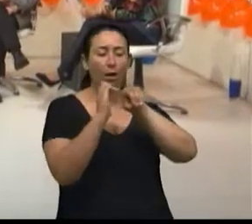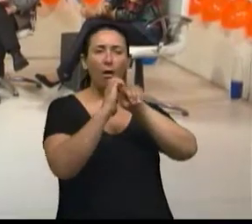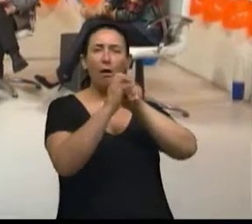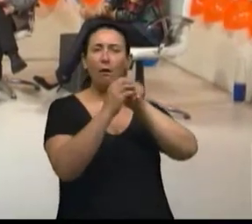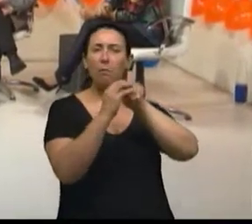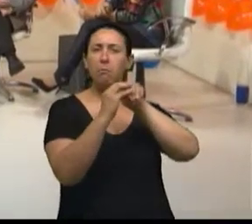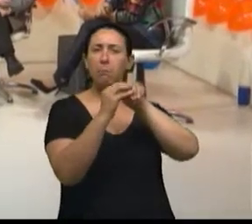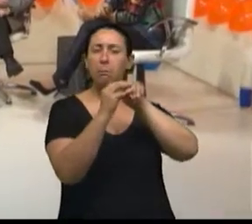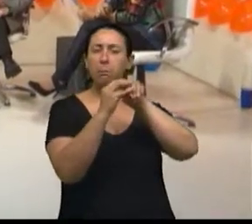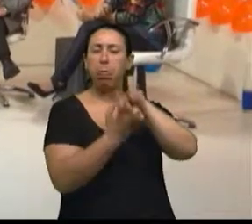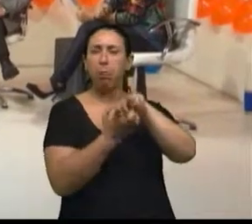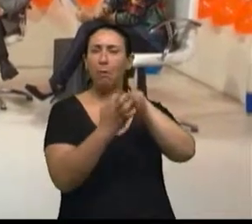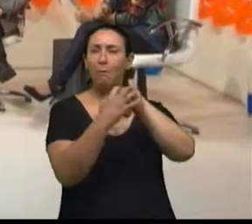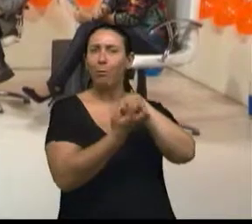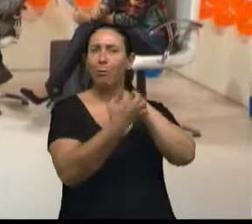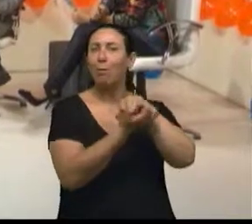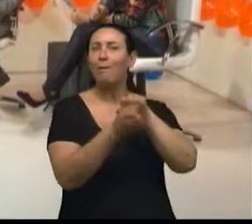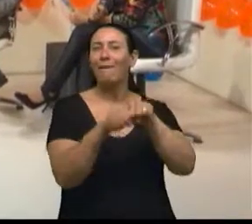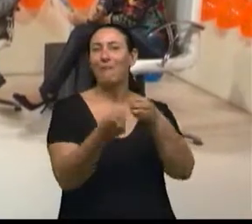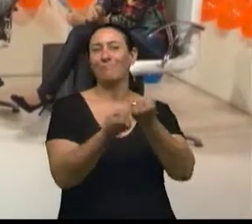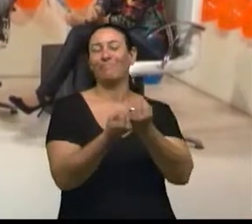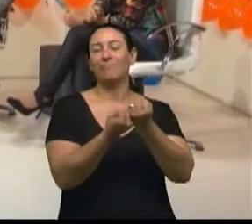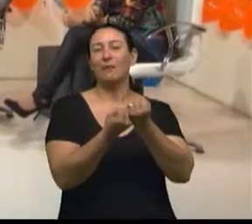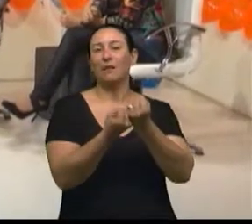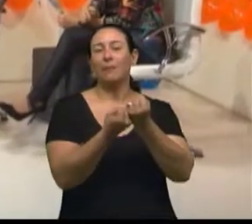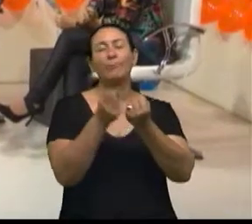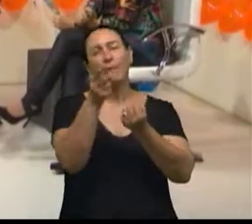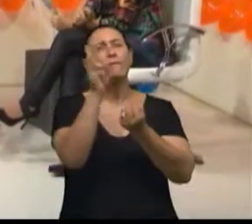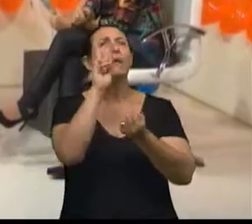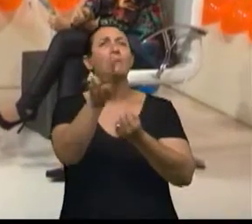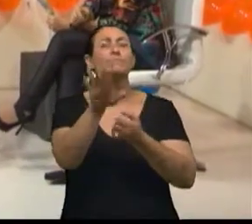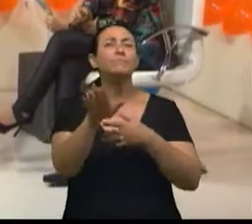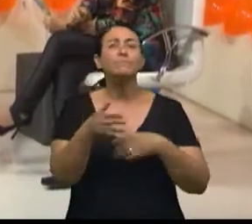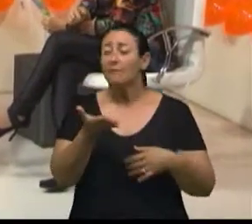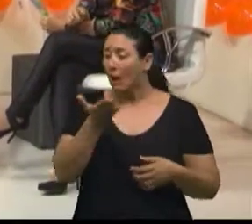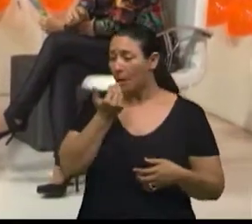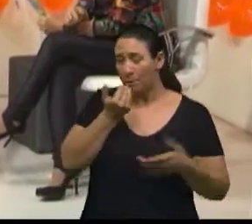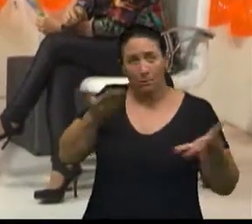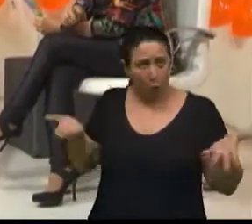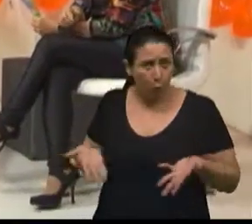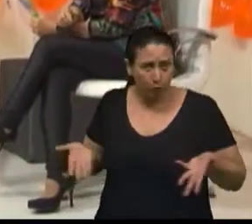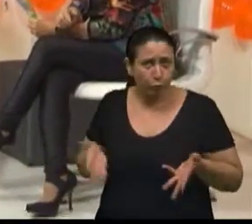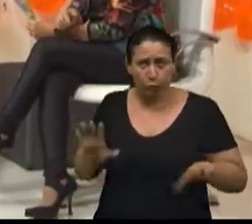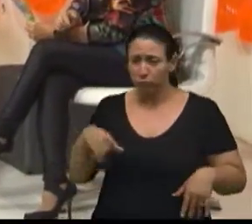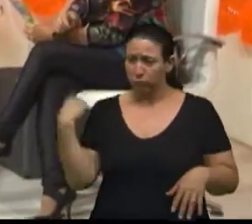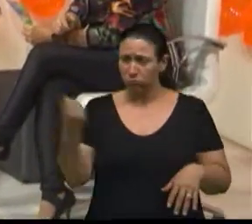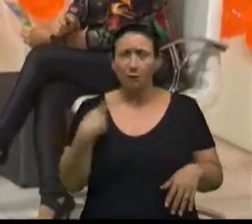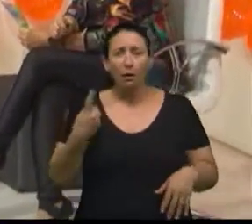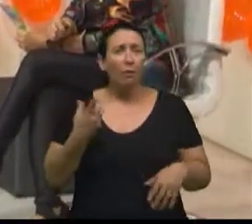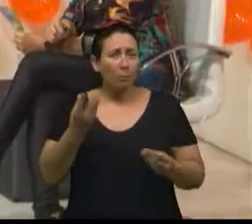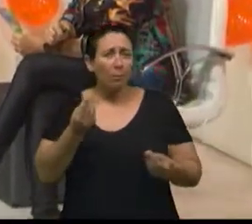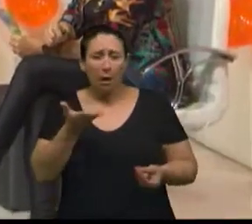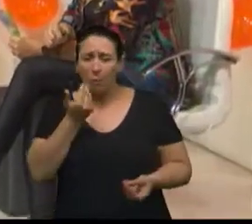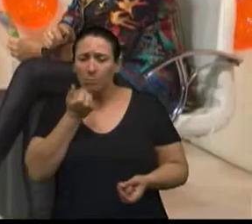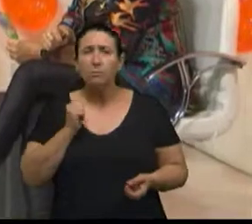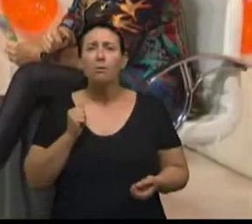Outra coisa importante é quanto à alimentação, né? Hoje a gente vê que a nossa alimentação ainda é muito artificial, mesmo com programas voltados